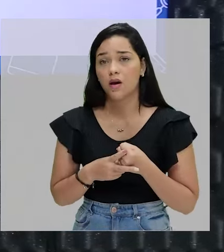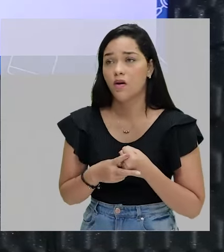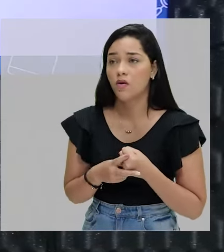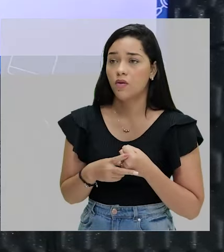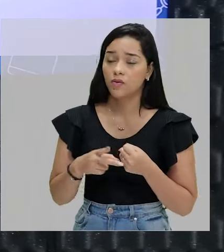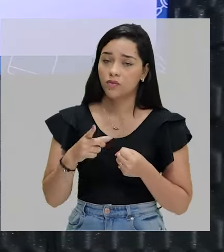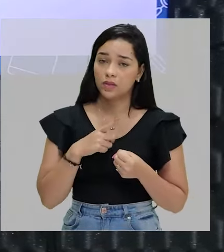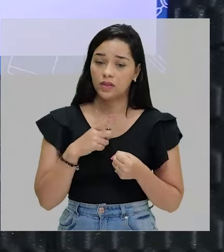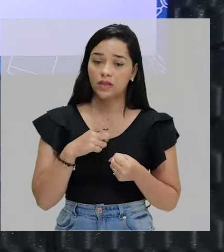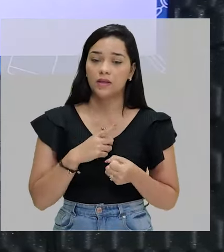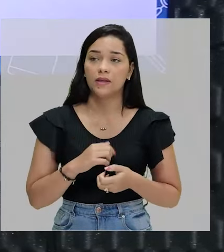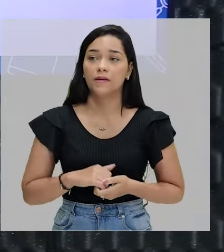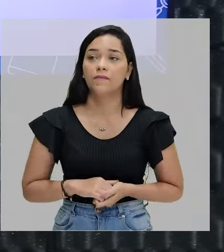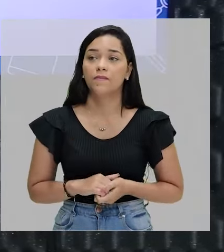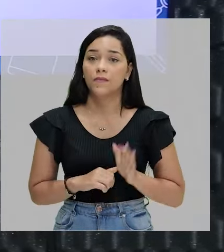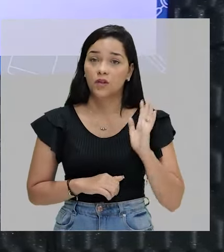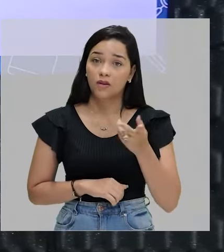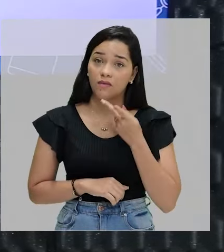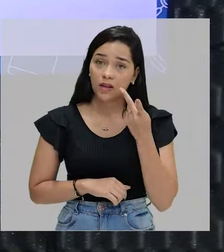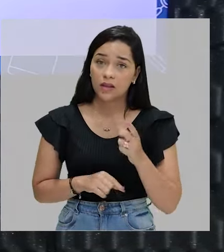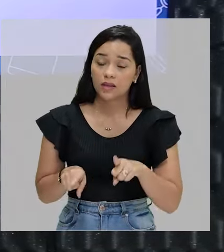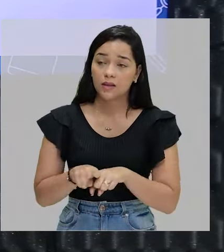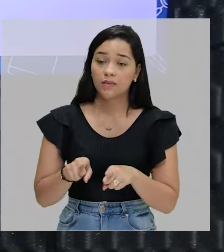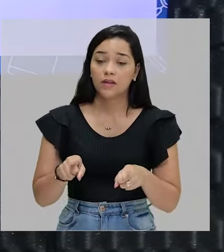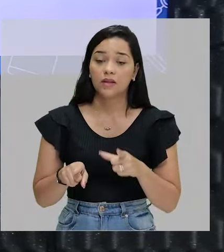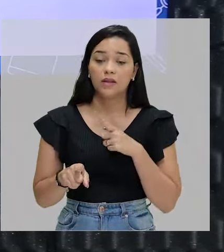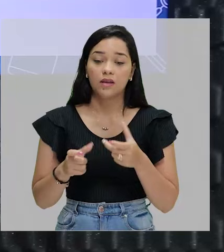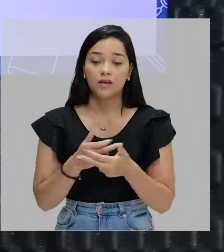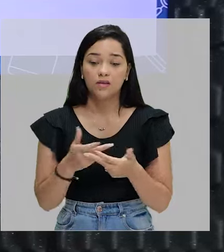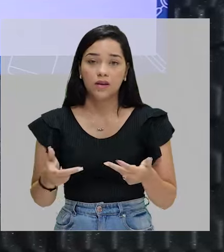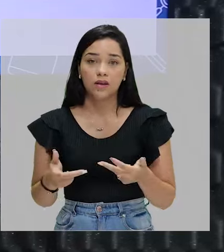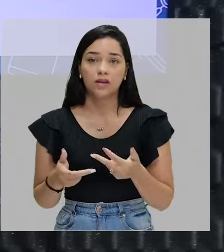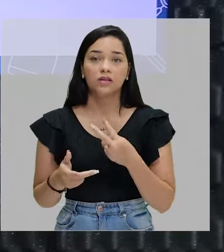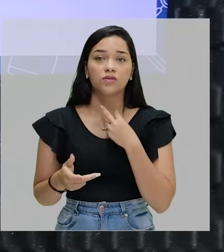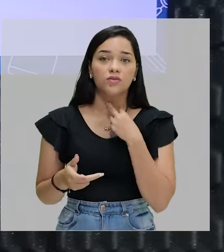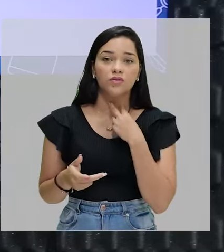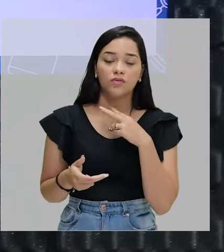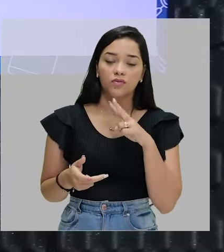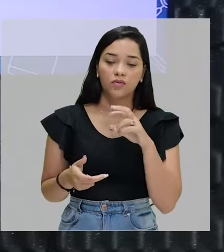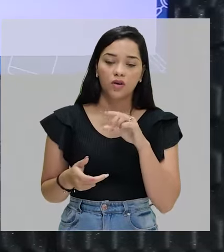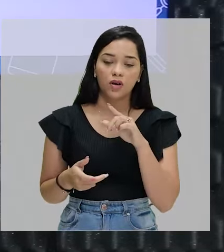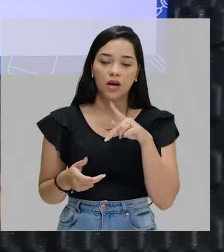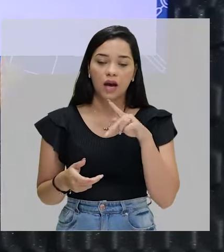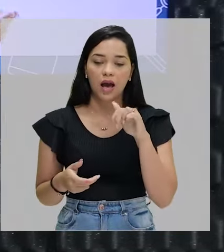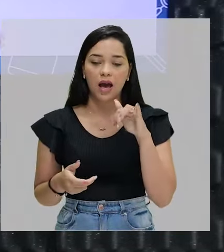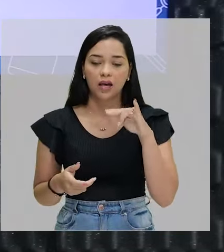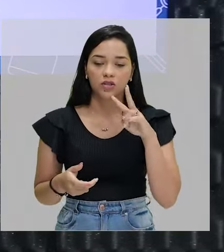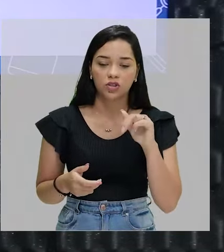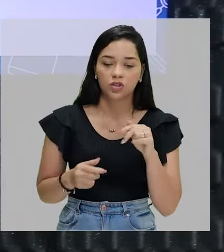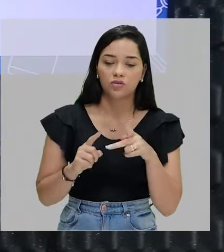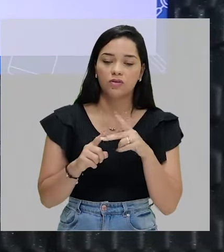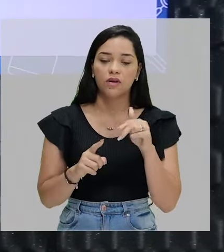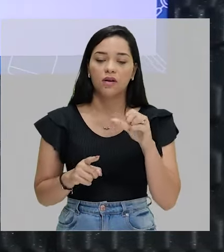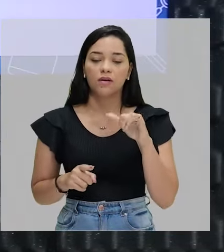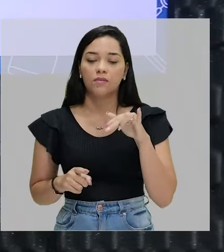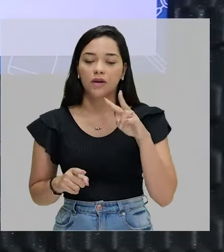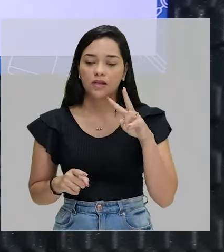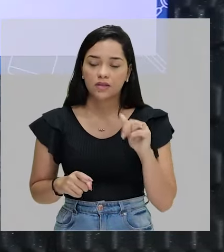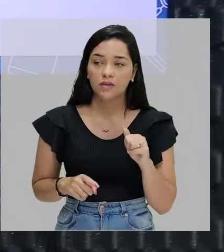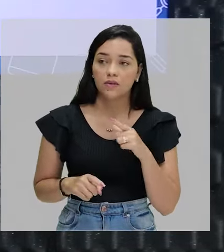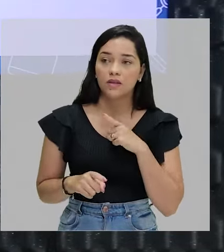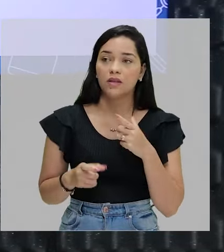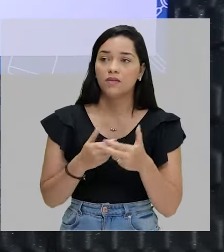subjuntivo, imperativo, a gente fala já dele. Eu tenho as vozes verbais, ativa, passiva, reflexiva. E eu tenho os